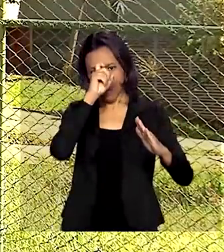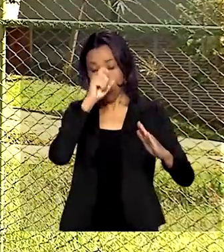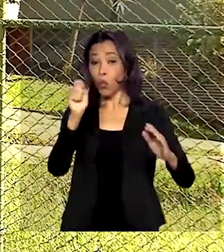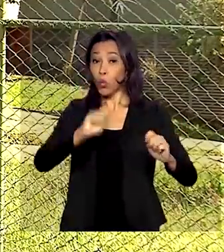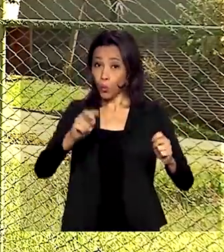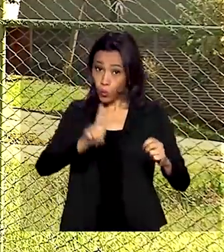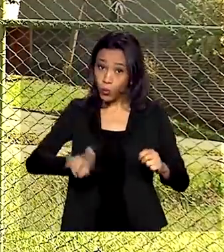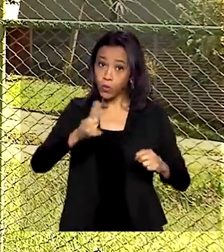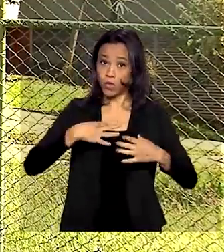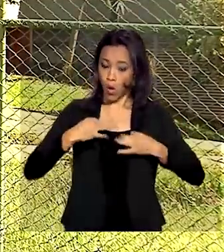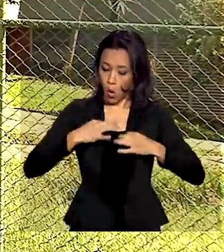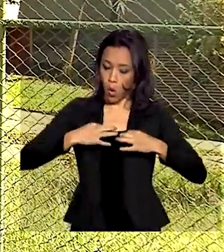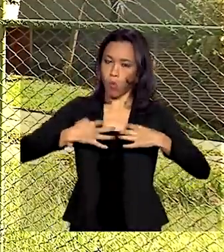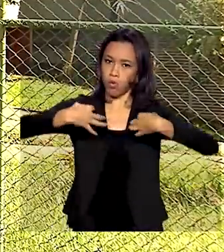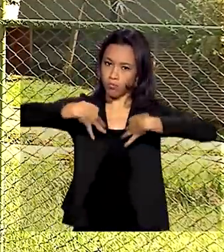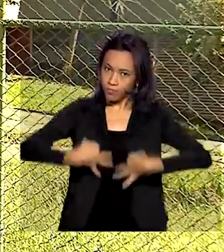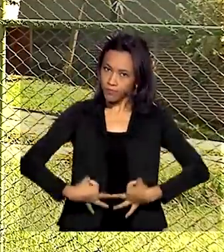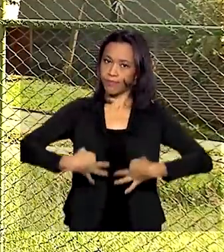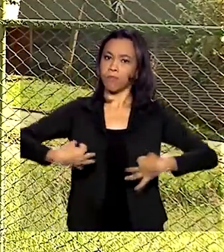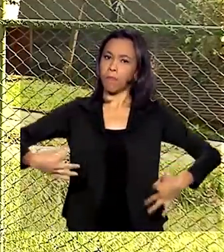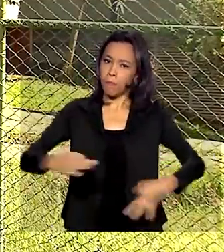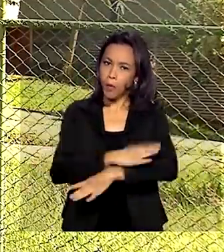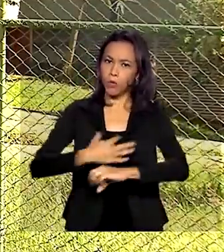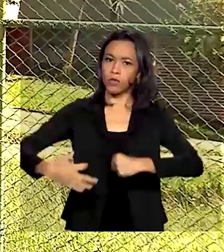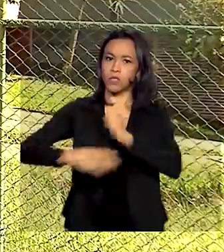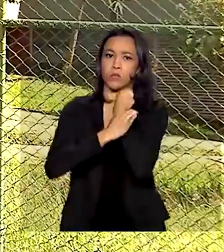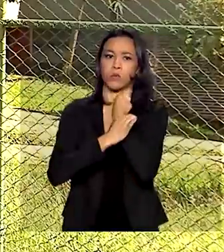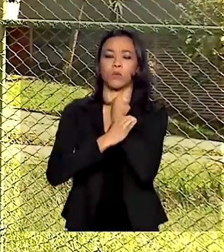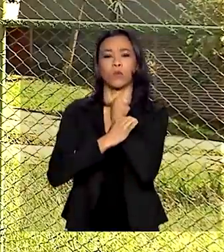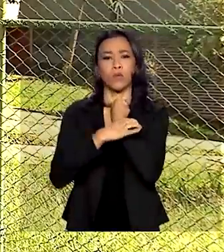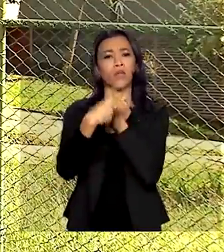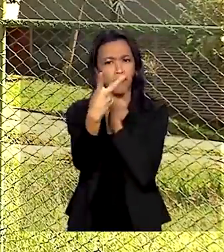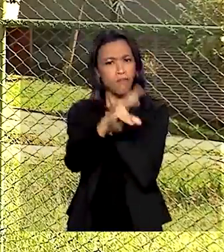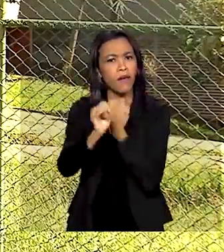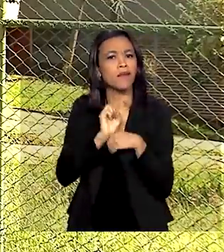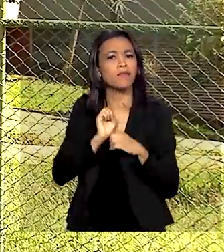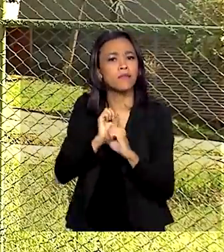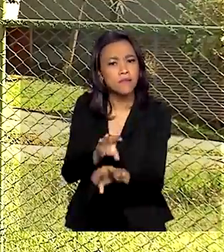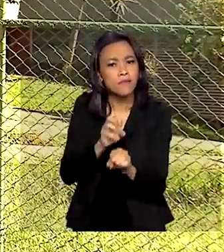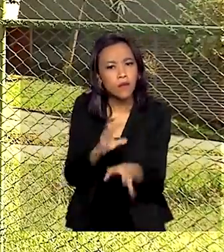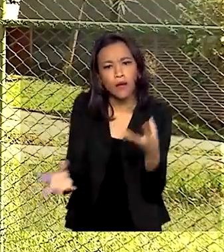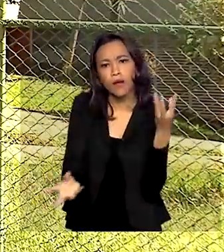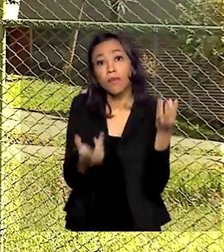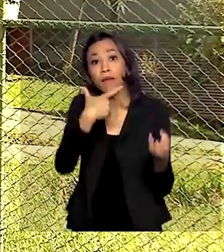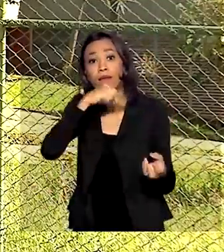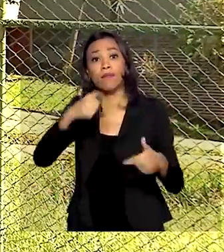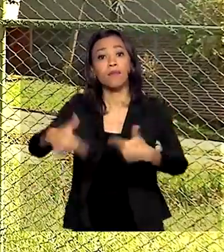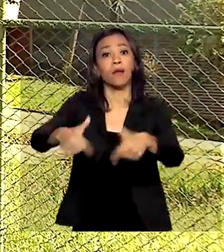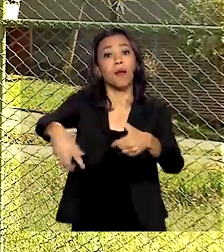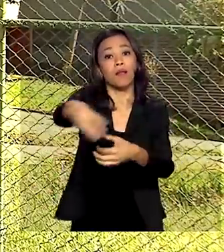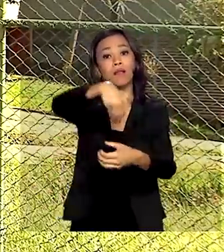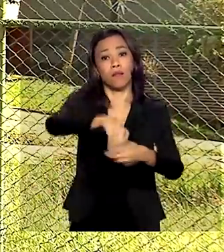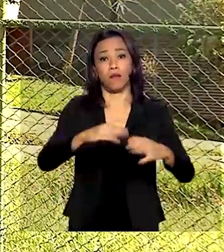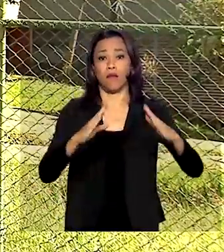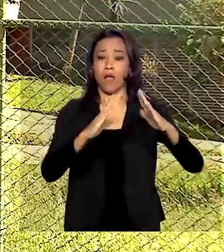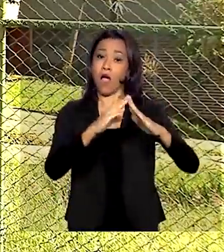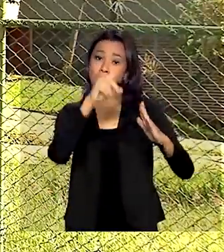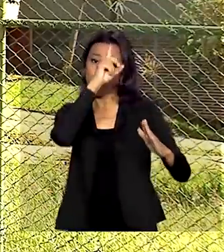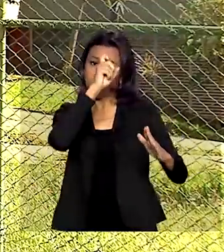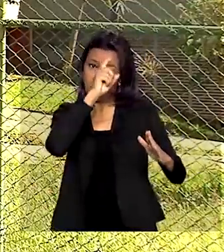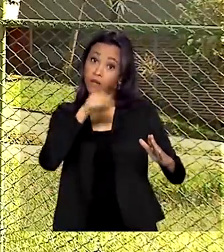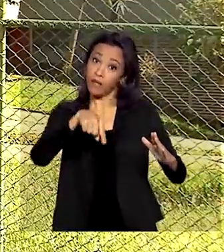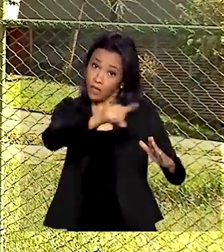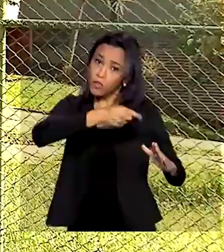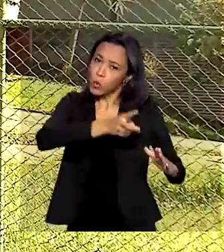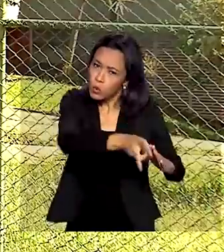o produto próprio, estão devidamente protegidos e vão ensinar esses procedimentos para quem trabalha no hospital, para que essa ação